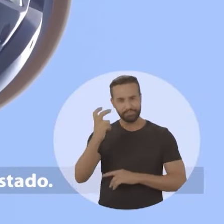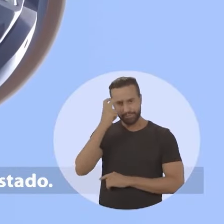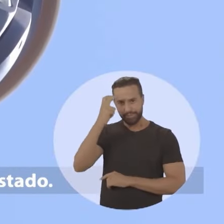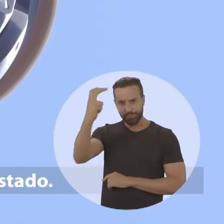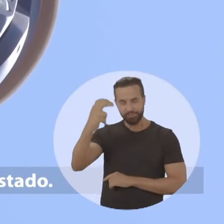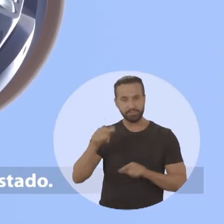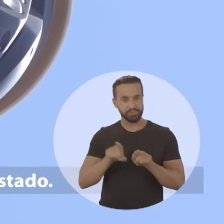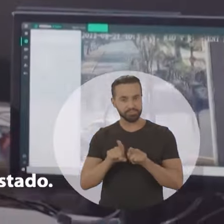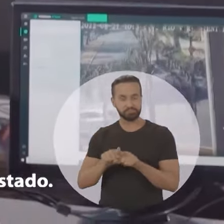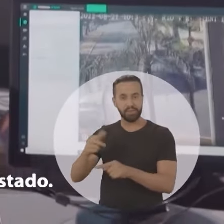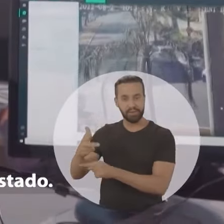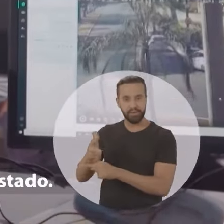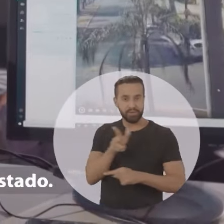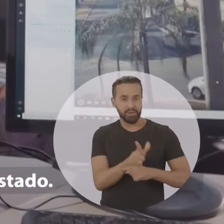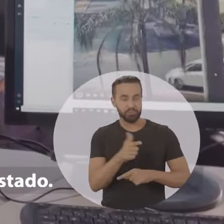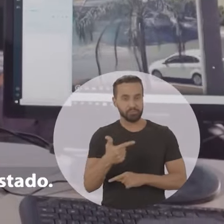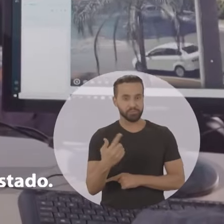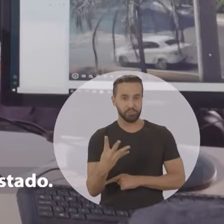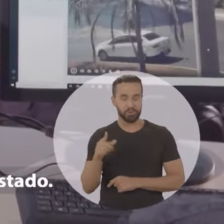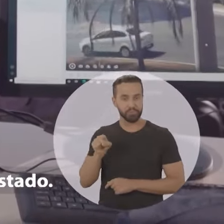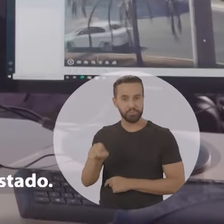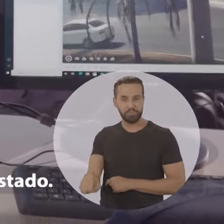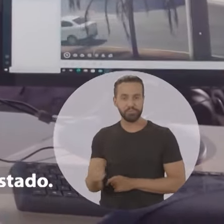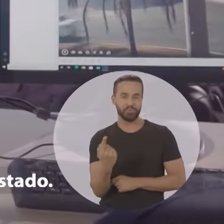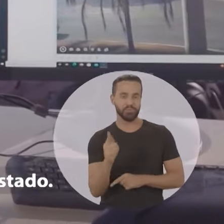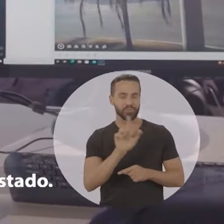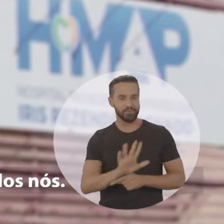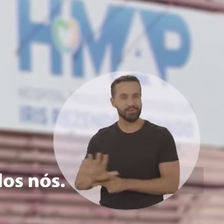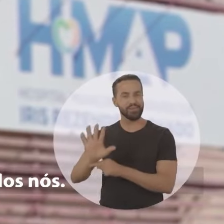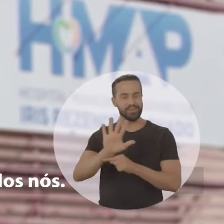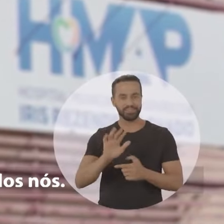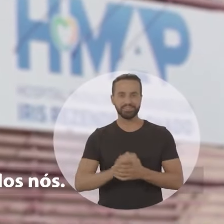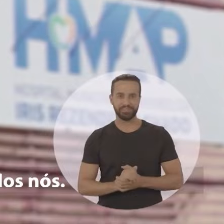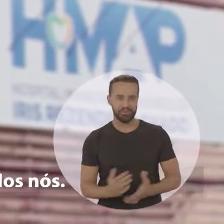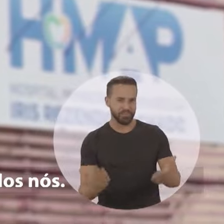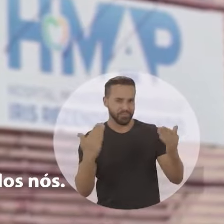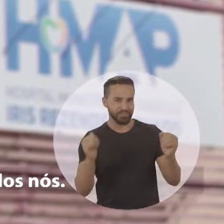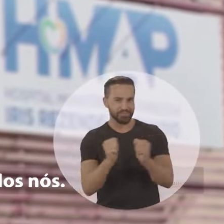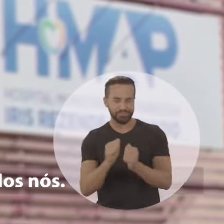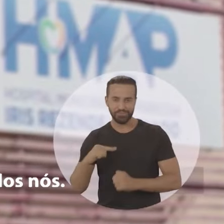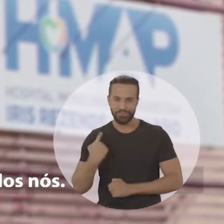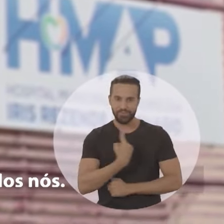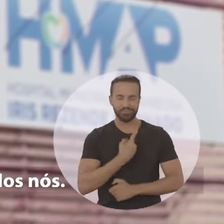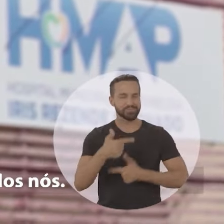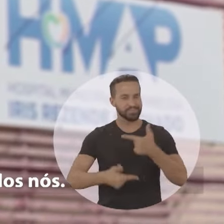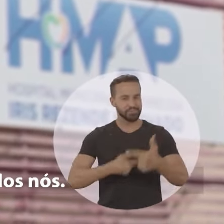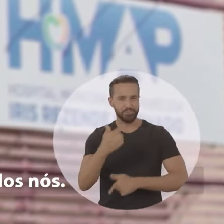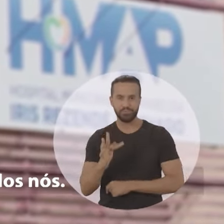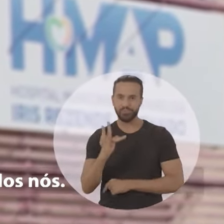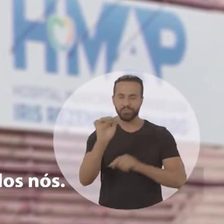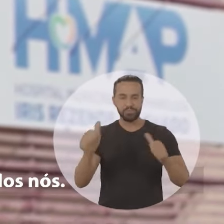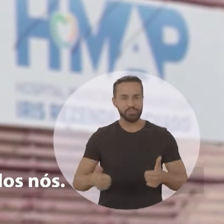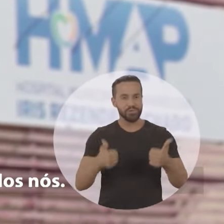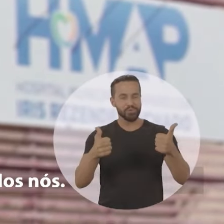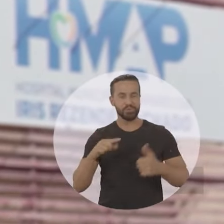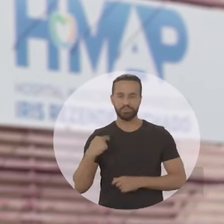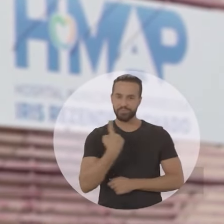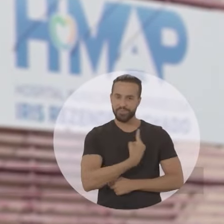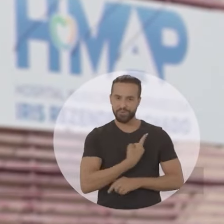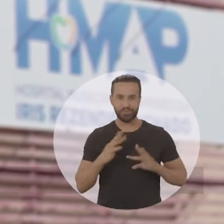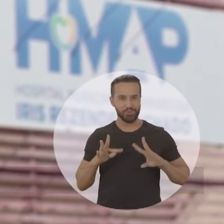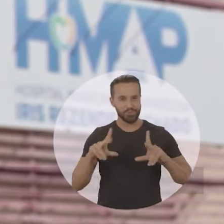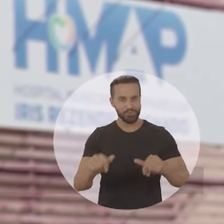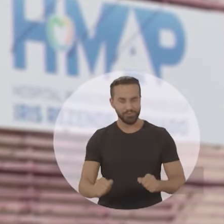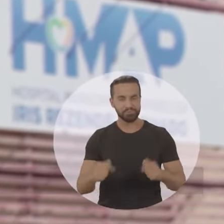instalação de 24 mil câmeras de segurança em todo o Estado. Olha, vem com a gente construir um futuro melhor para todos nós.